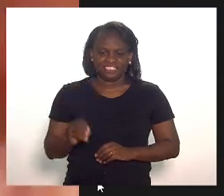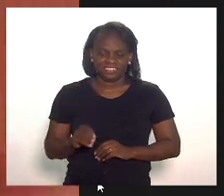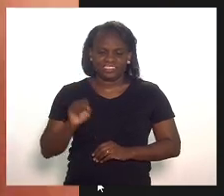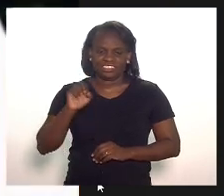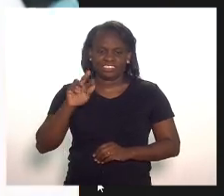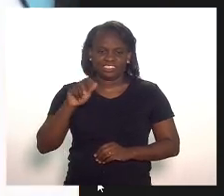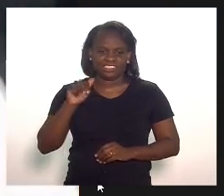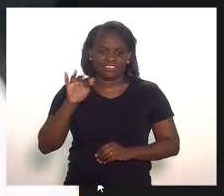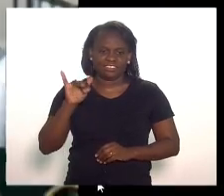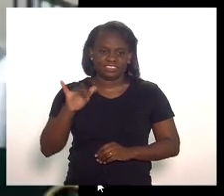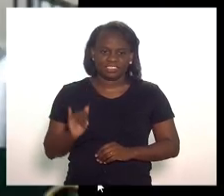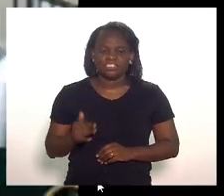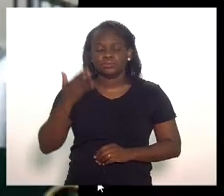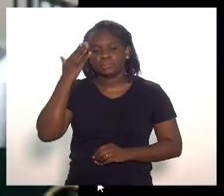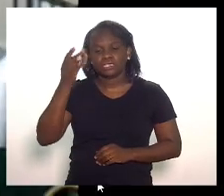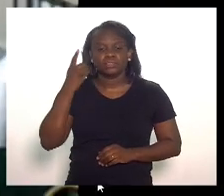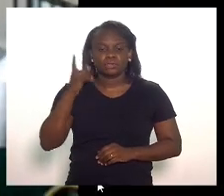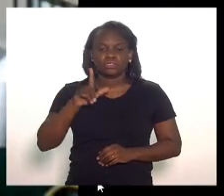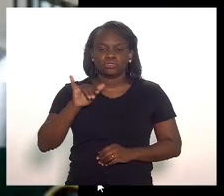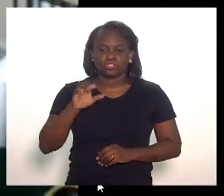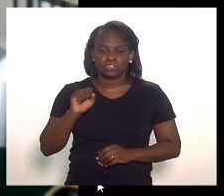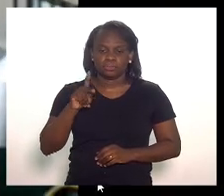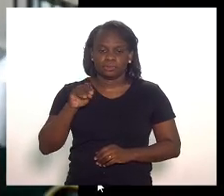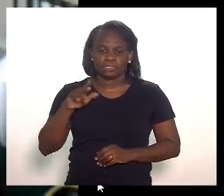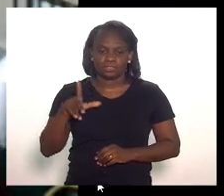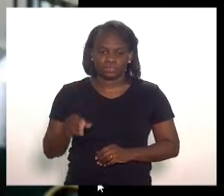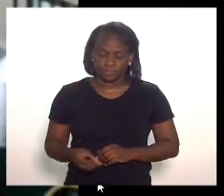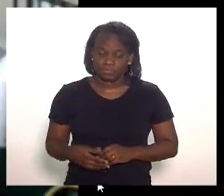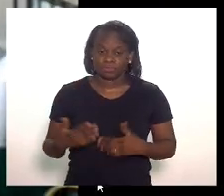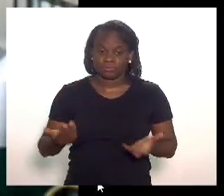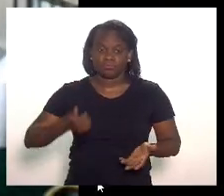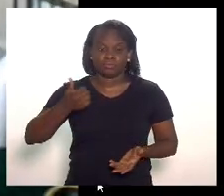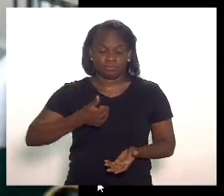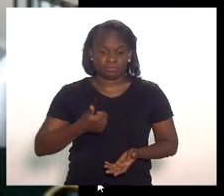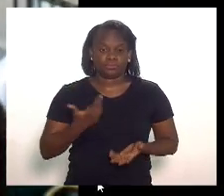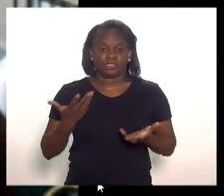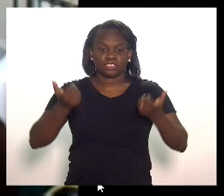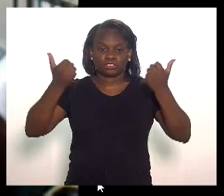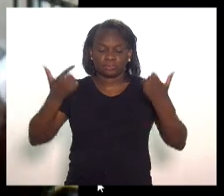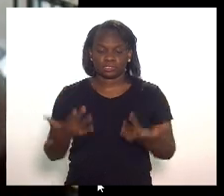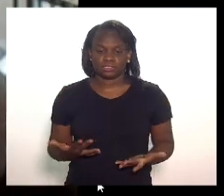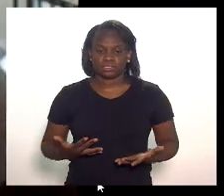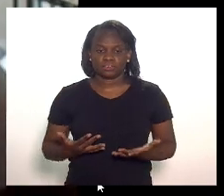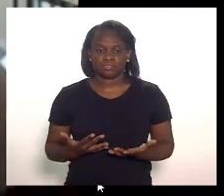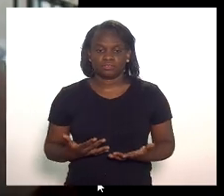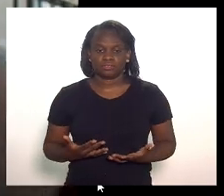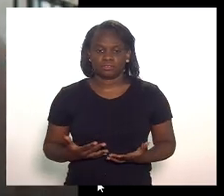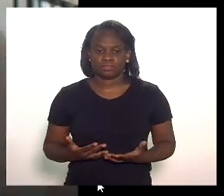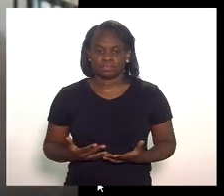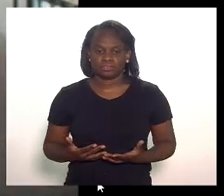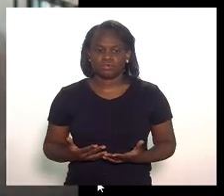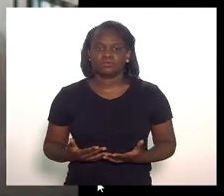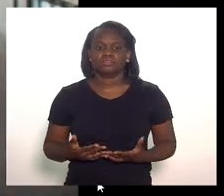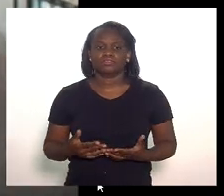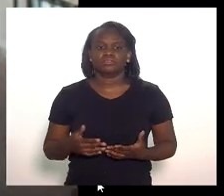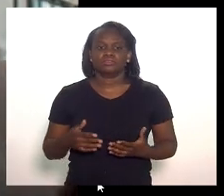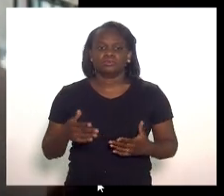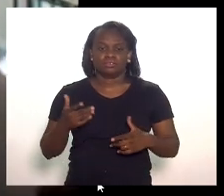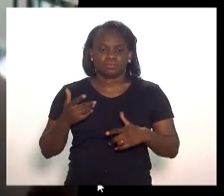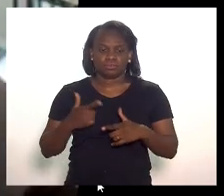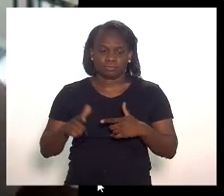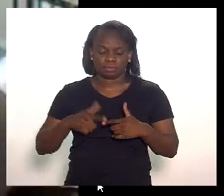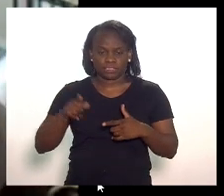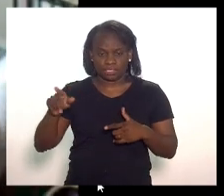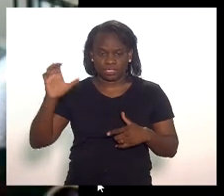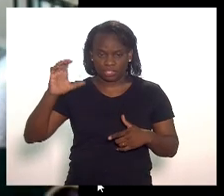obrigado deputado Luiz Paulo em primeiro lugar eu quero destacar a situação no município de